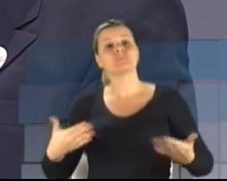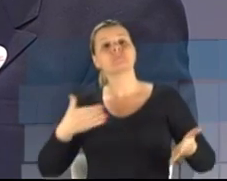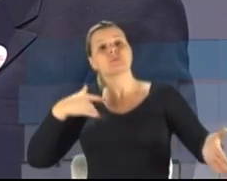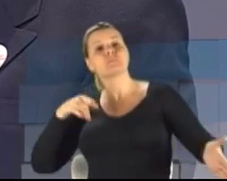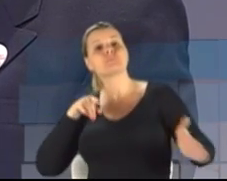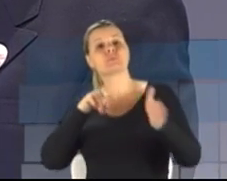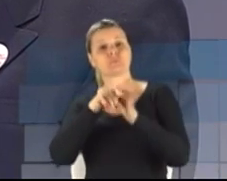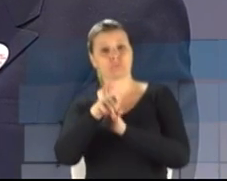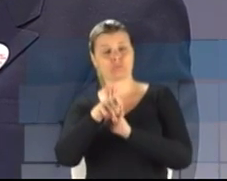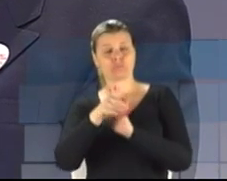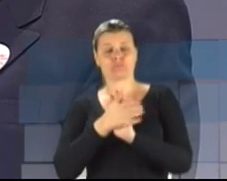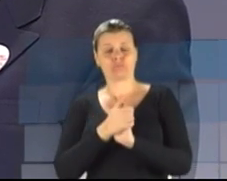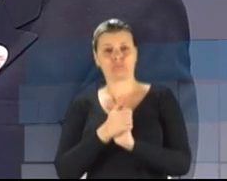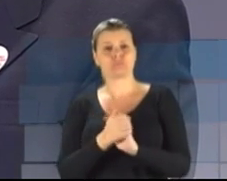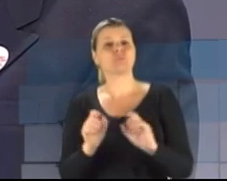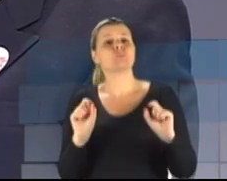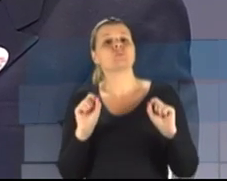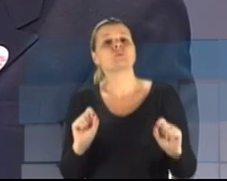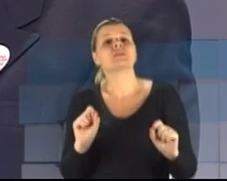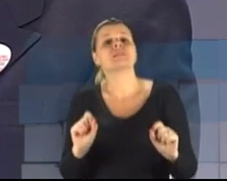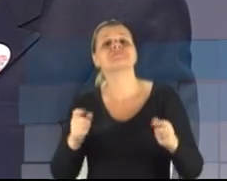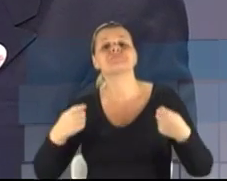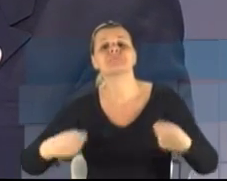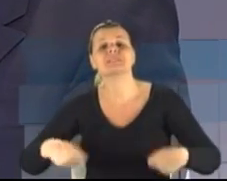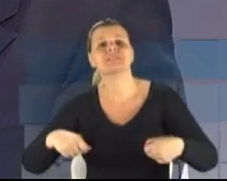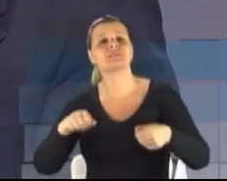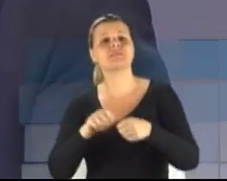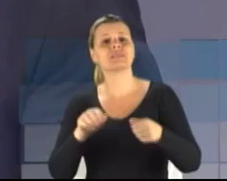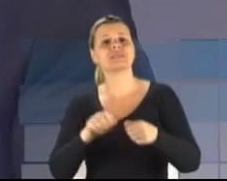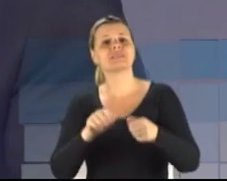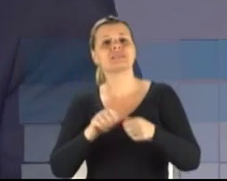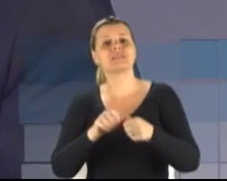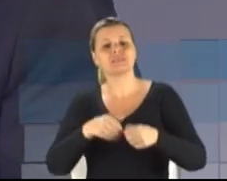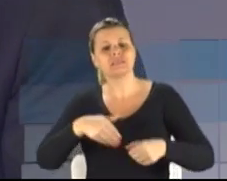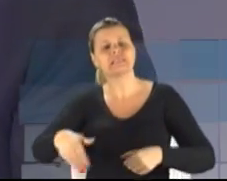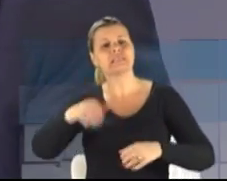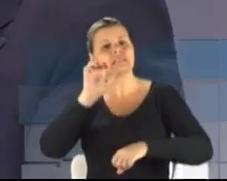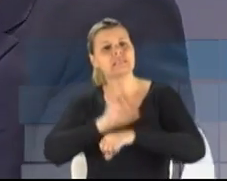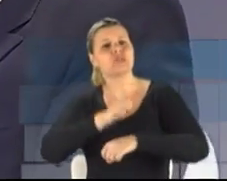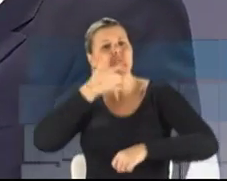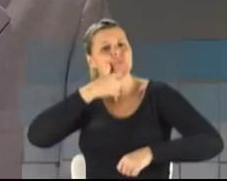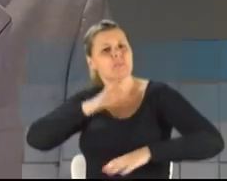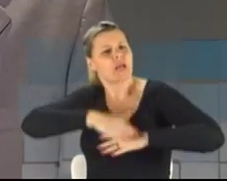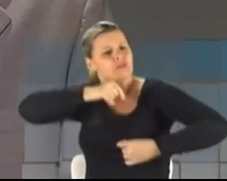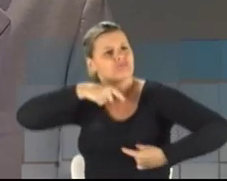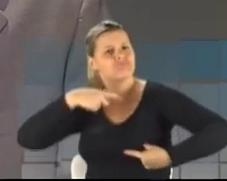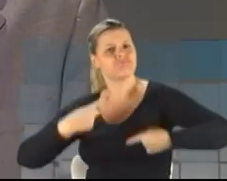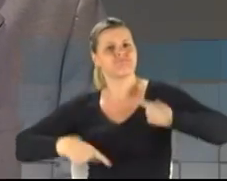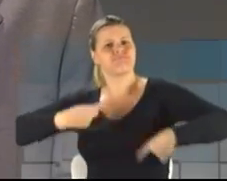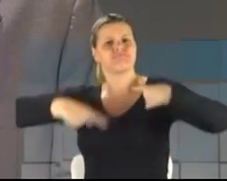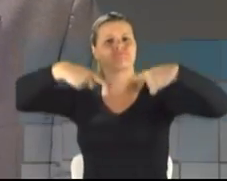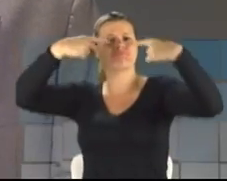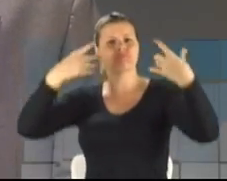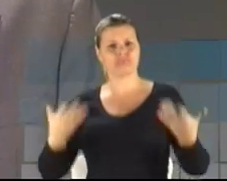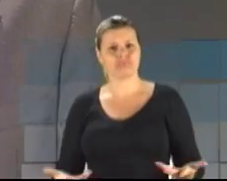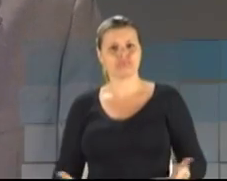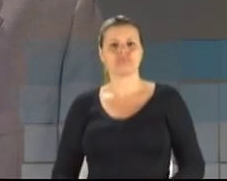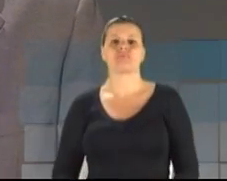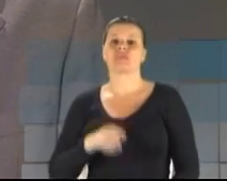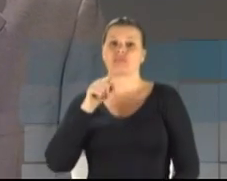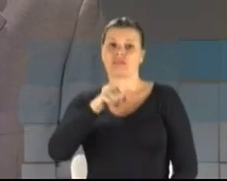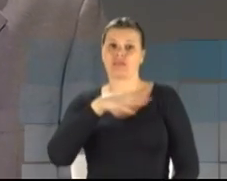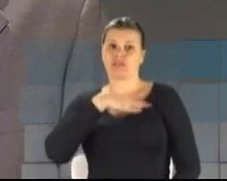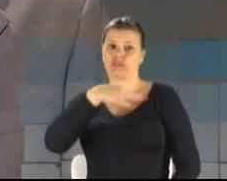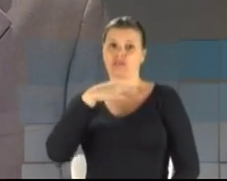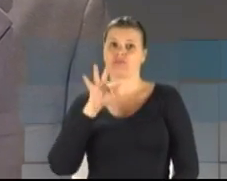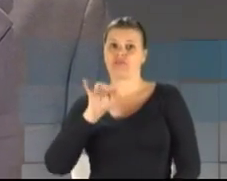Pergunto, o que precisa ser feito para tornar o Estado mais competitivo? Candidato Flávio Gomes tem um